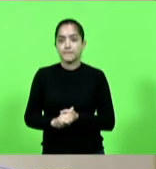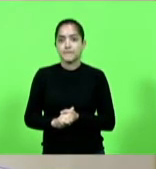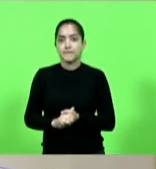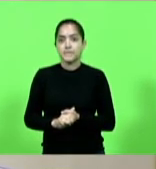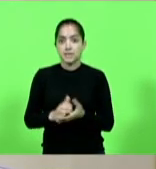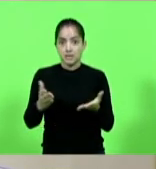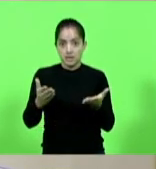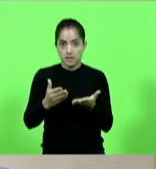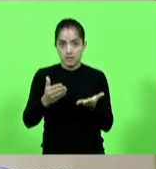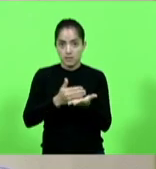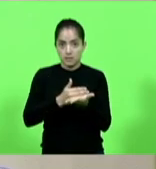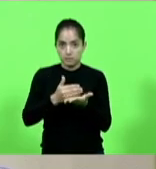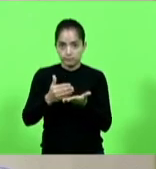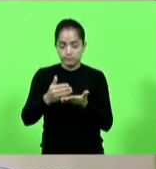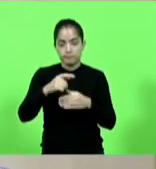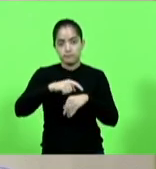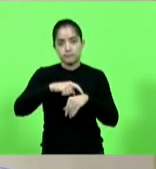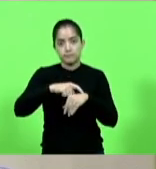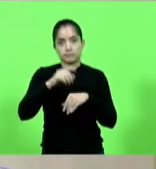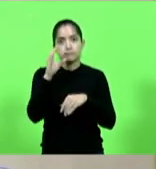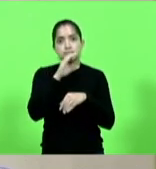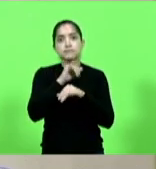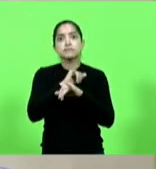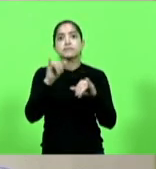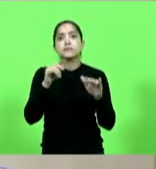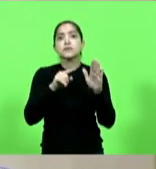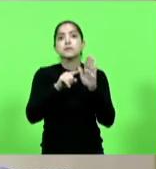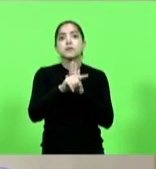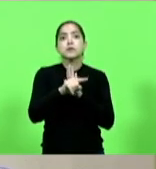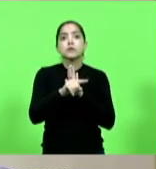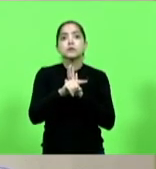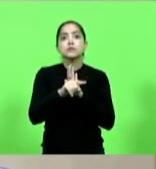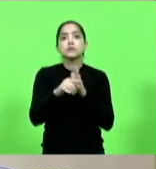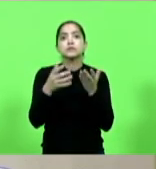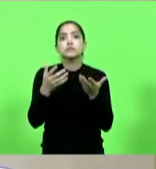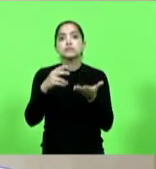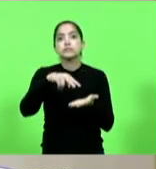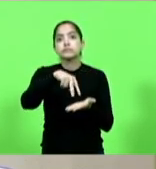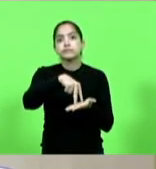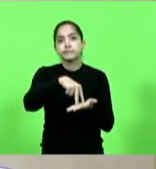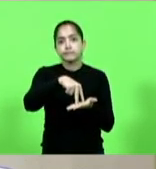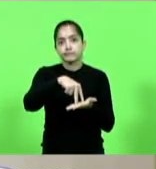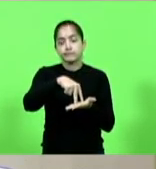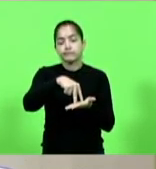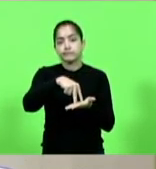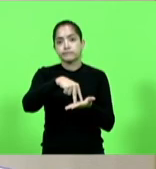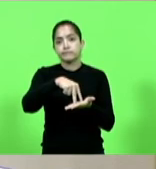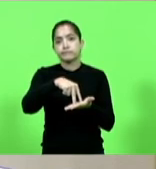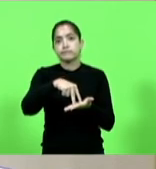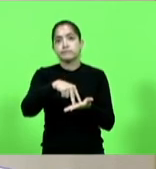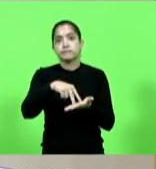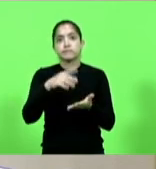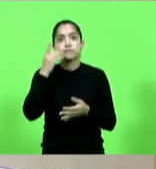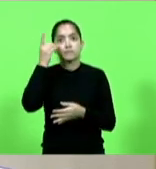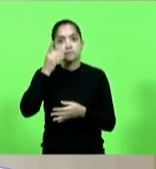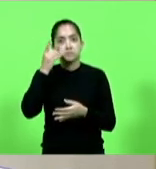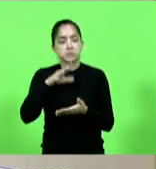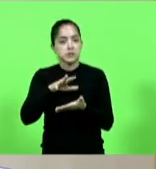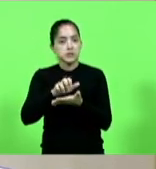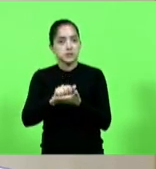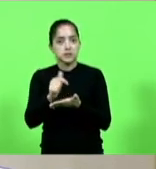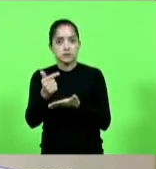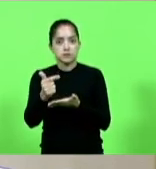Entraremos agora em breves comunicações. Eu pergunto aos deputados, alguém fará o uso da palavra em breves comunicações? Não temos ninguém inscrito?